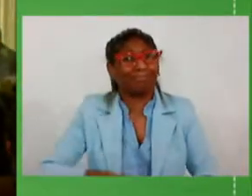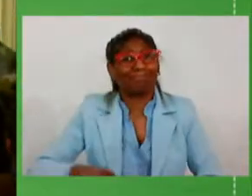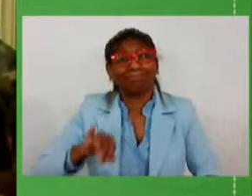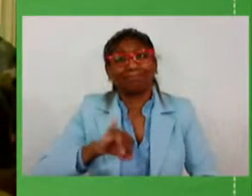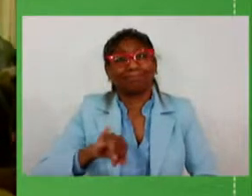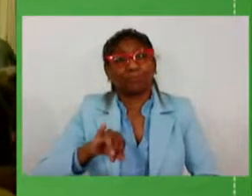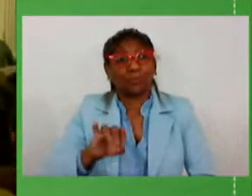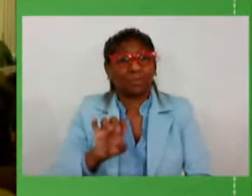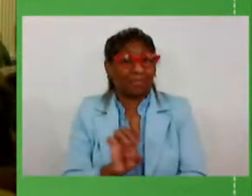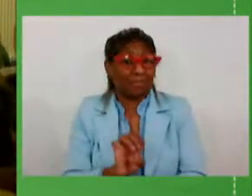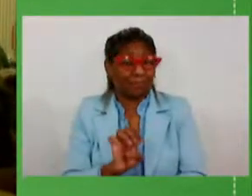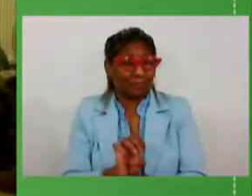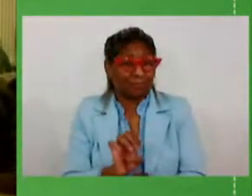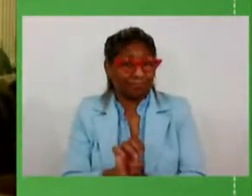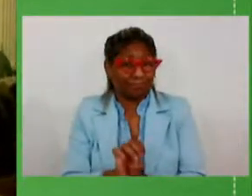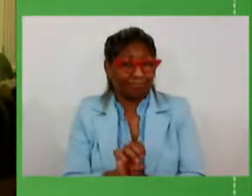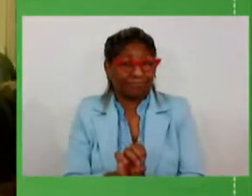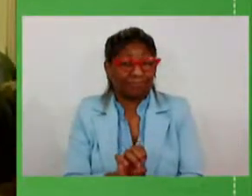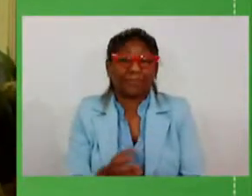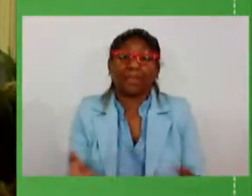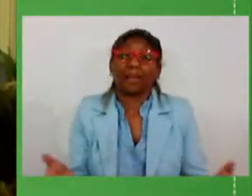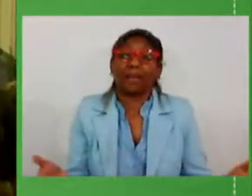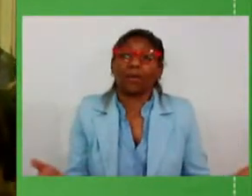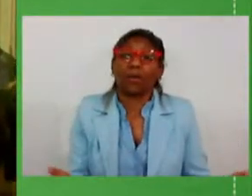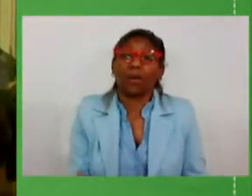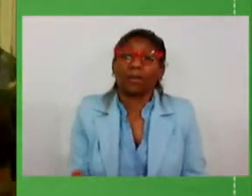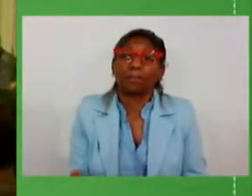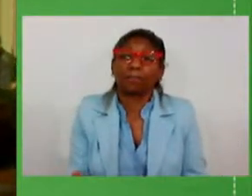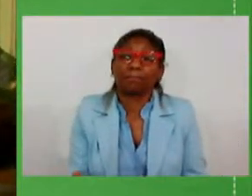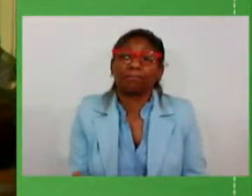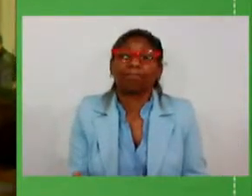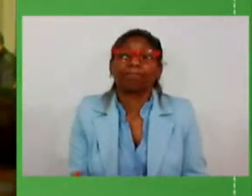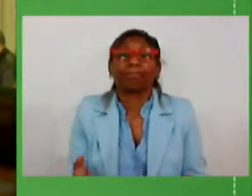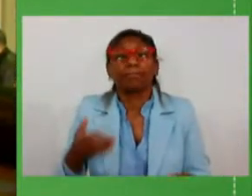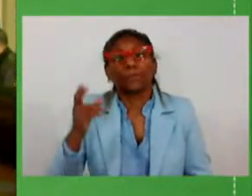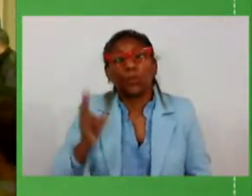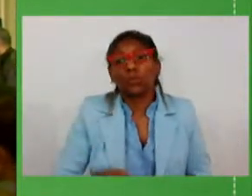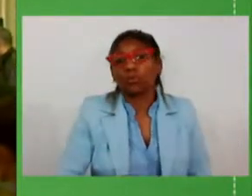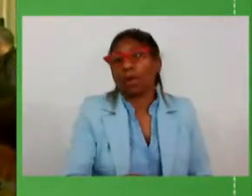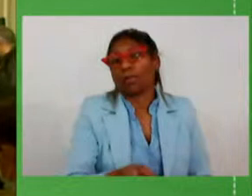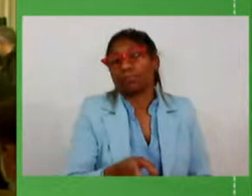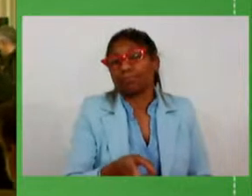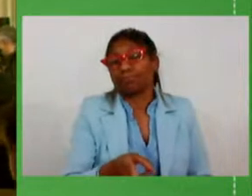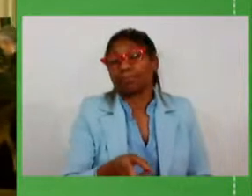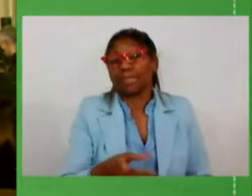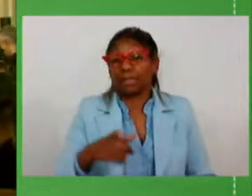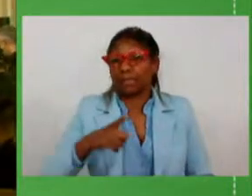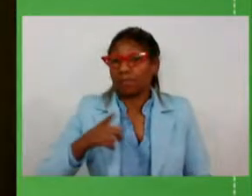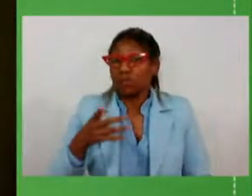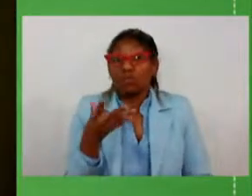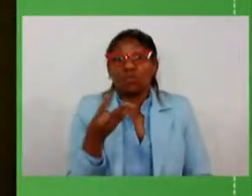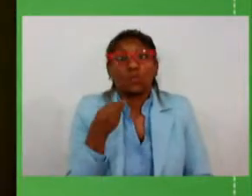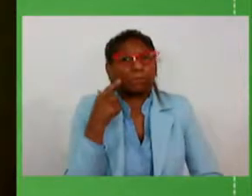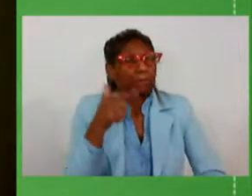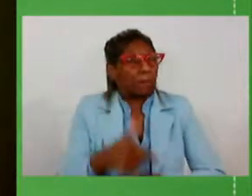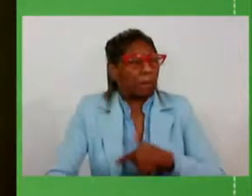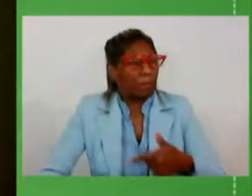bom agora senhor governador é seguir em frente pois temos muito trabalho